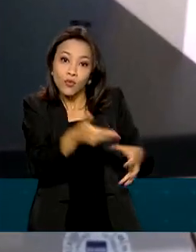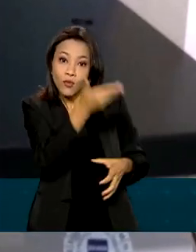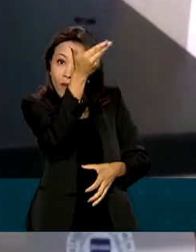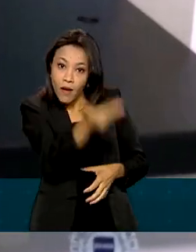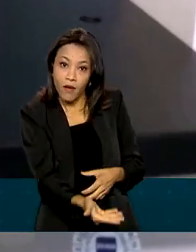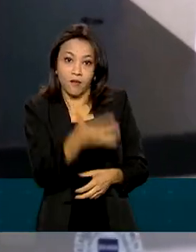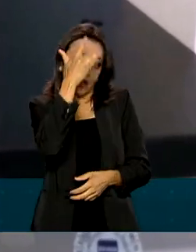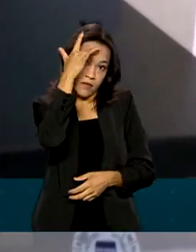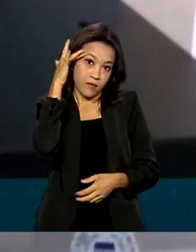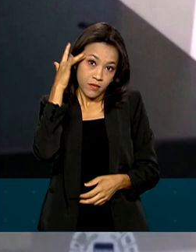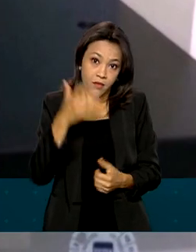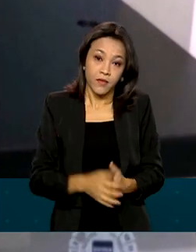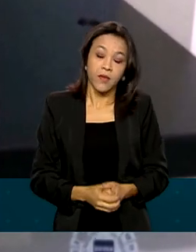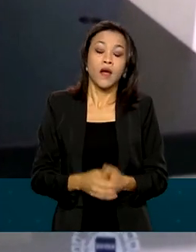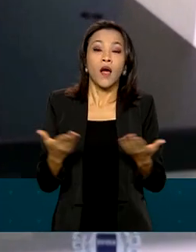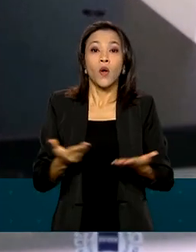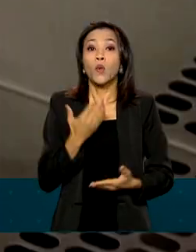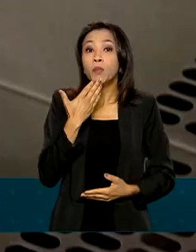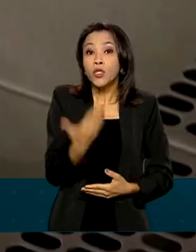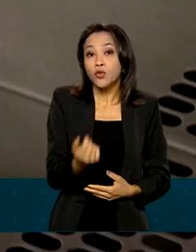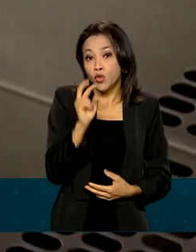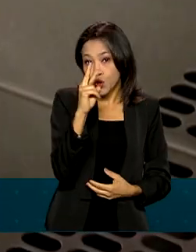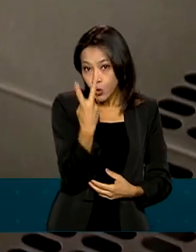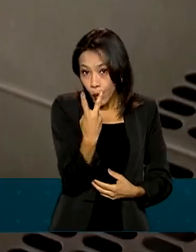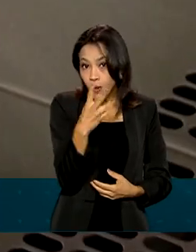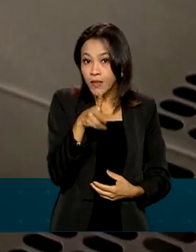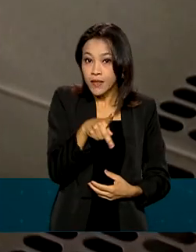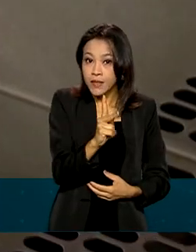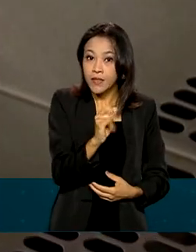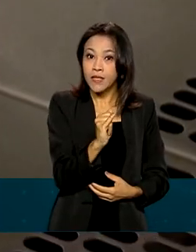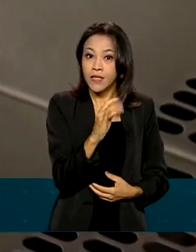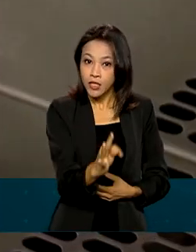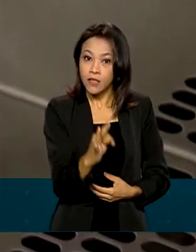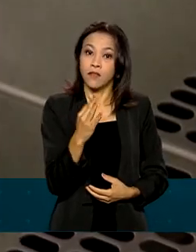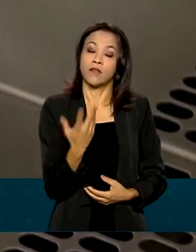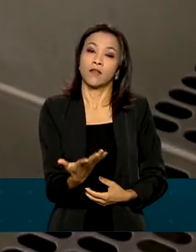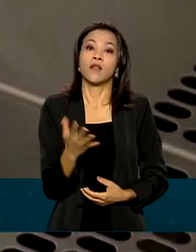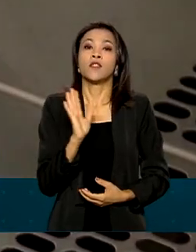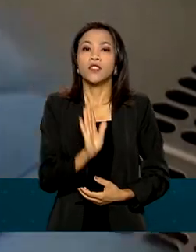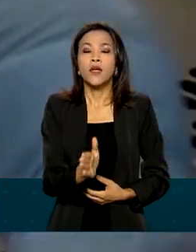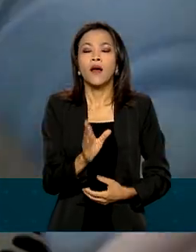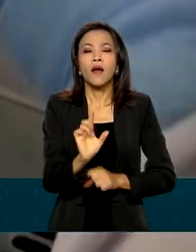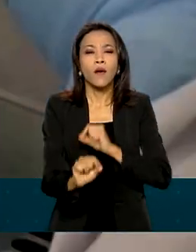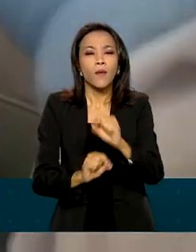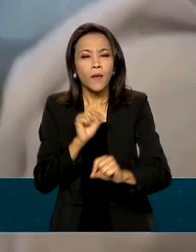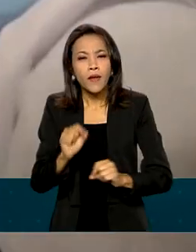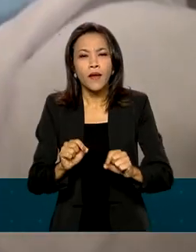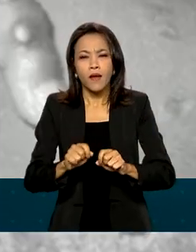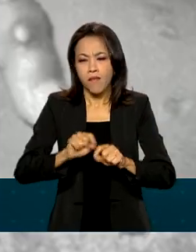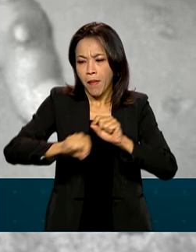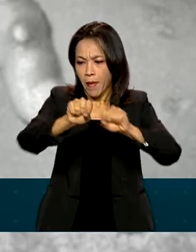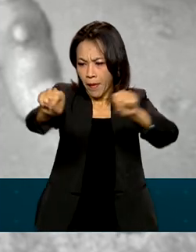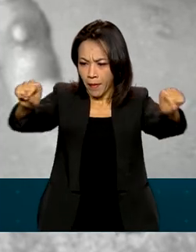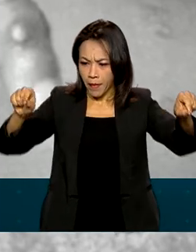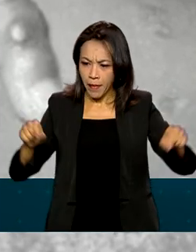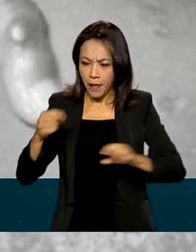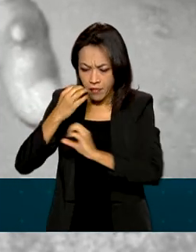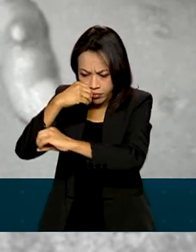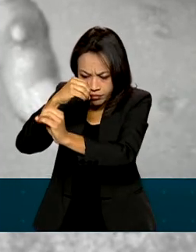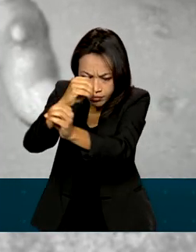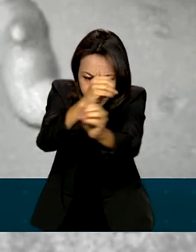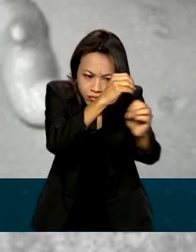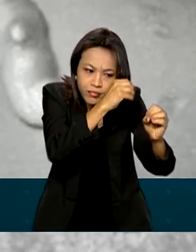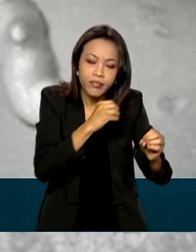Com o pedido do uso emergencial dos dois kits, o Ministério da Saúde pretende descentralizar a realização do teste e também propiciar um